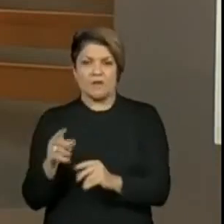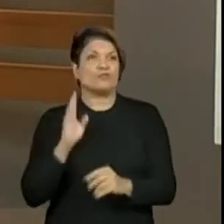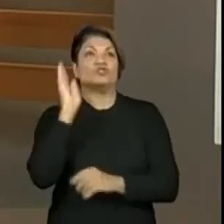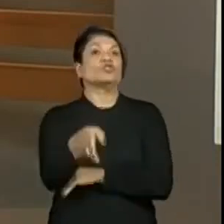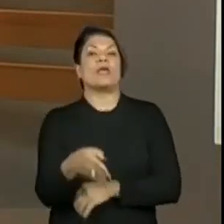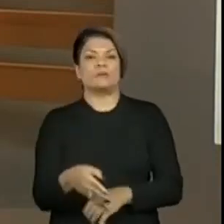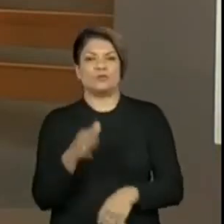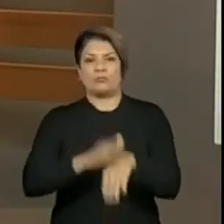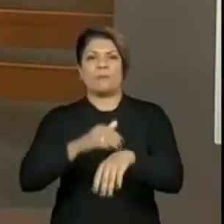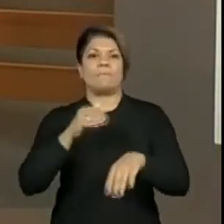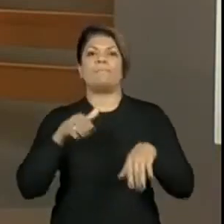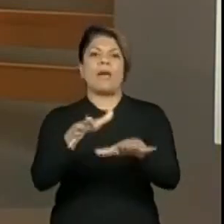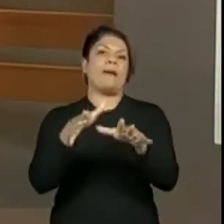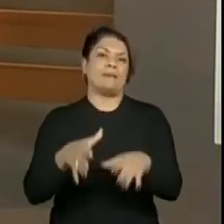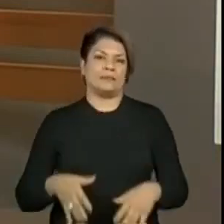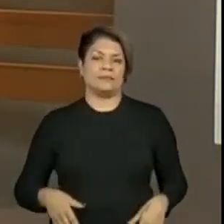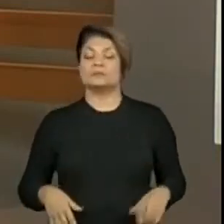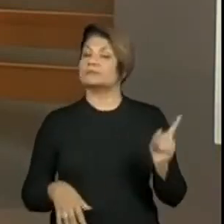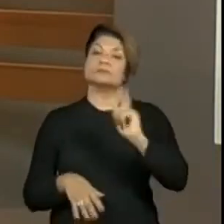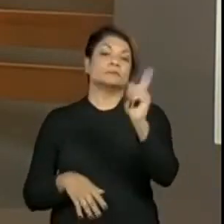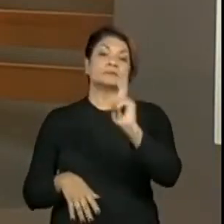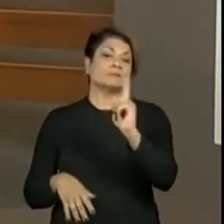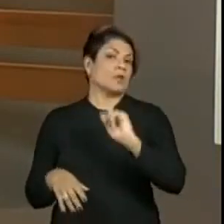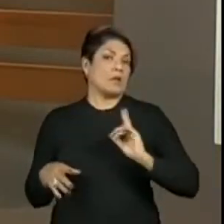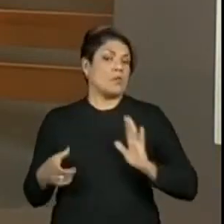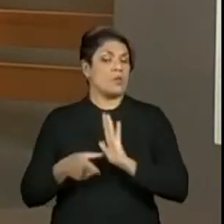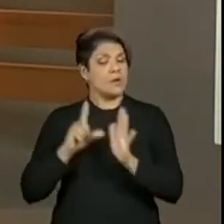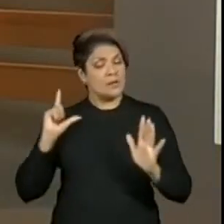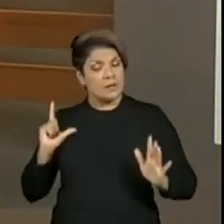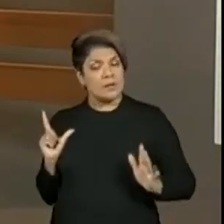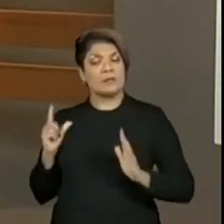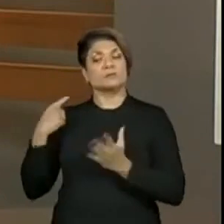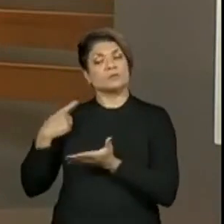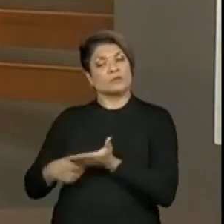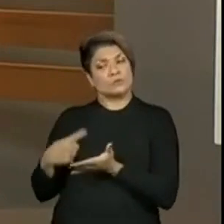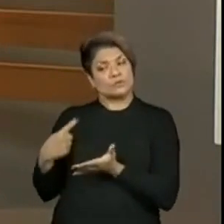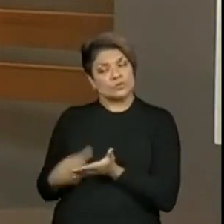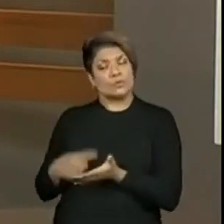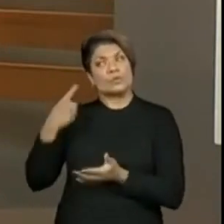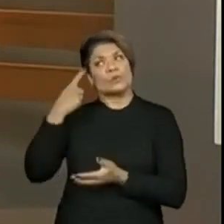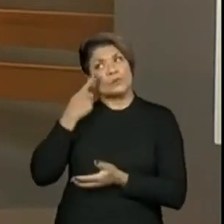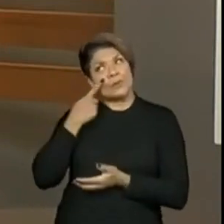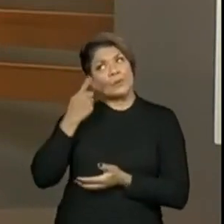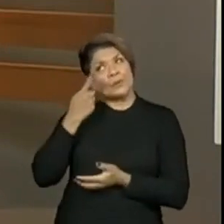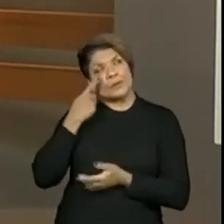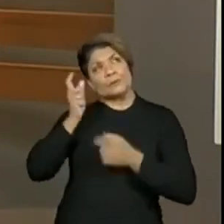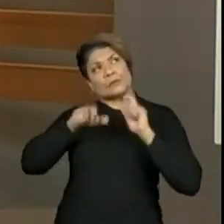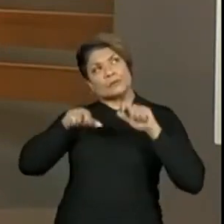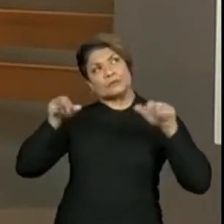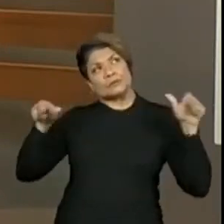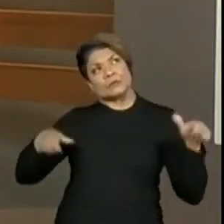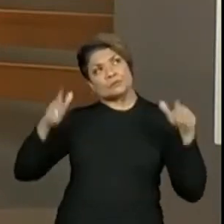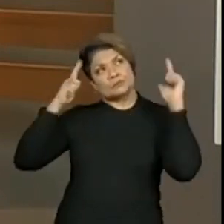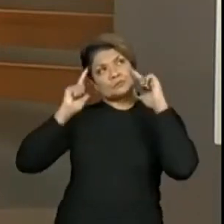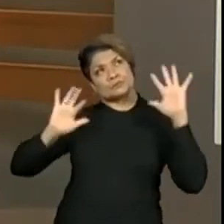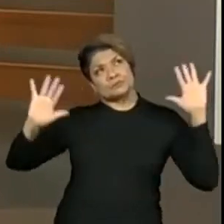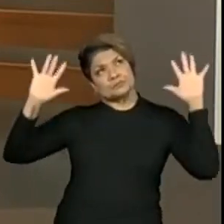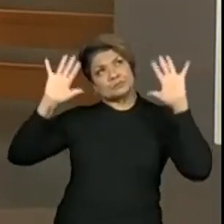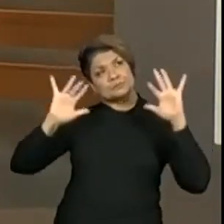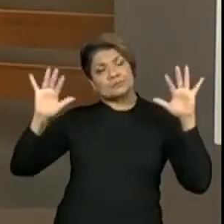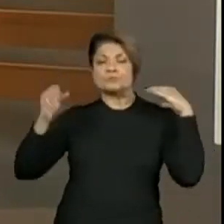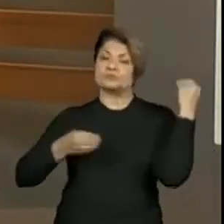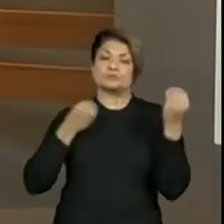feito antes? Toda aquela situação da escrita para os atores estarem fazendo a cena? Então,